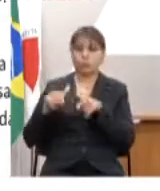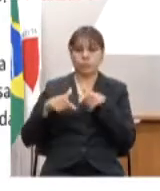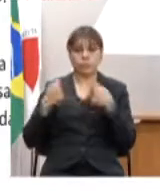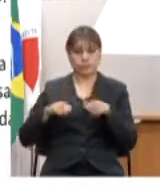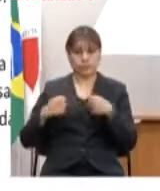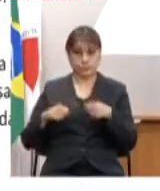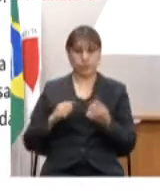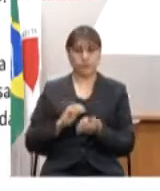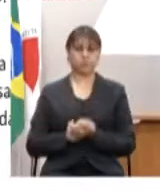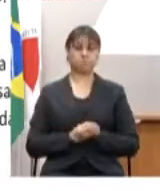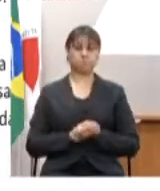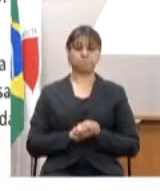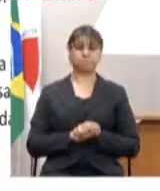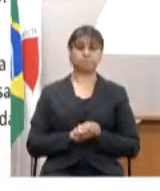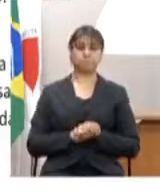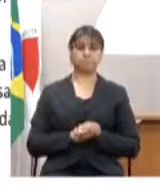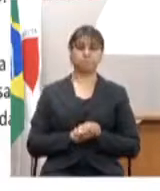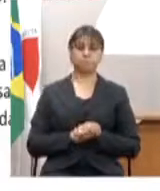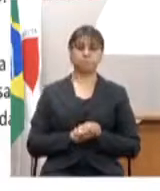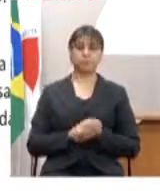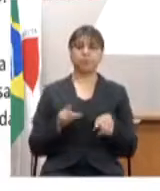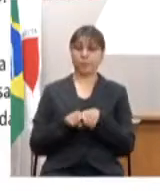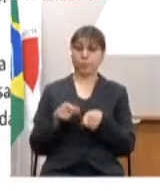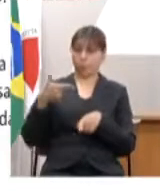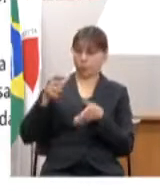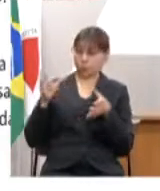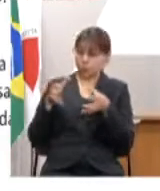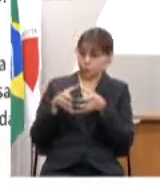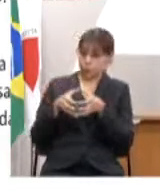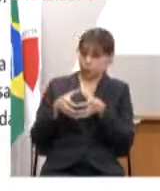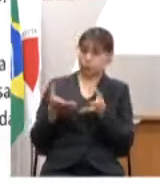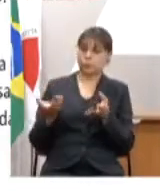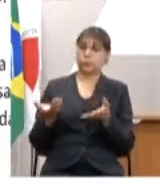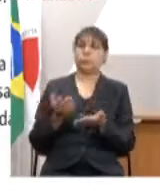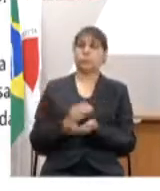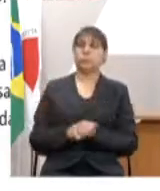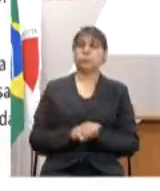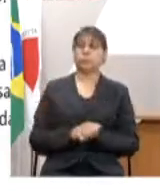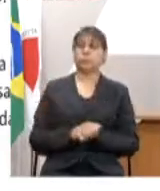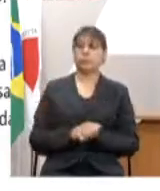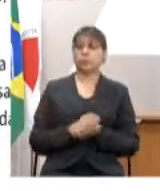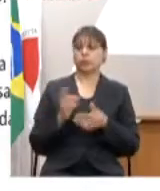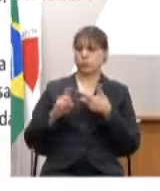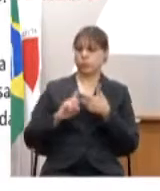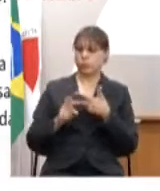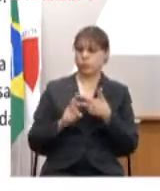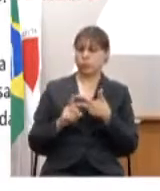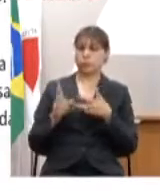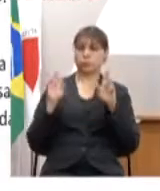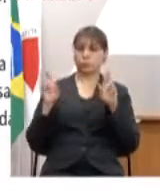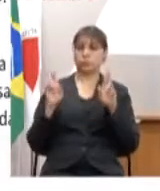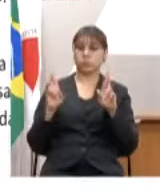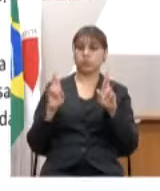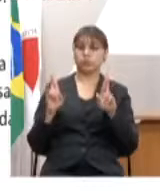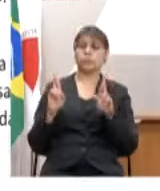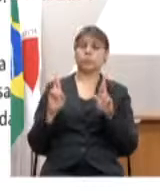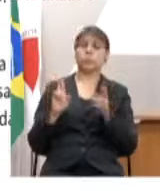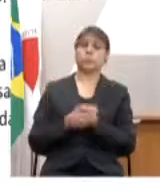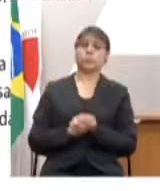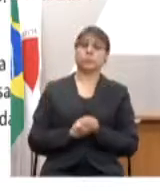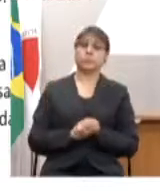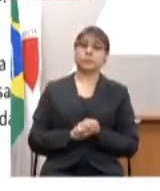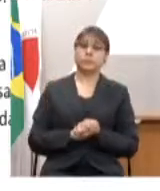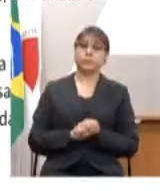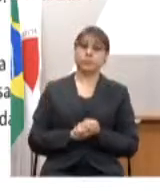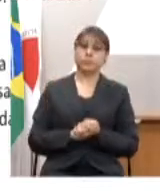a conta o Comitê o Grupo Executivo ele é presidido e secretariado pela sede ele faz